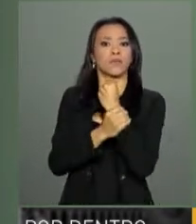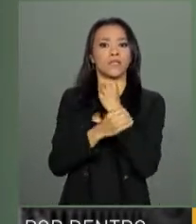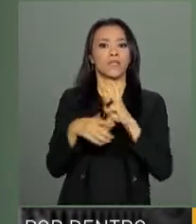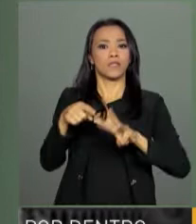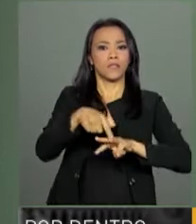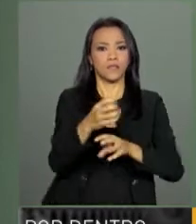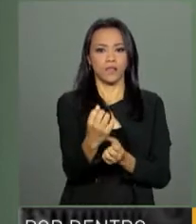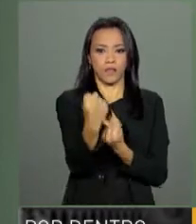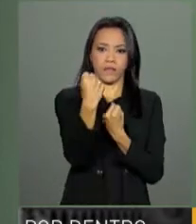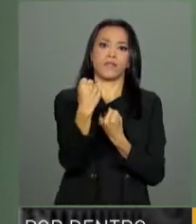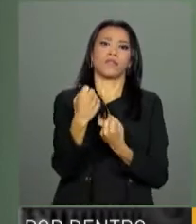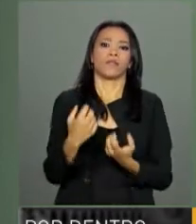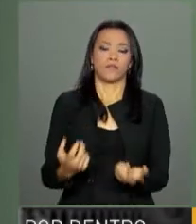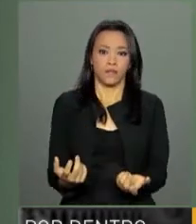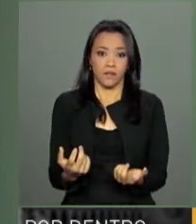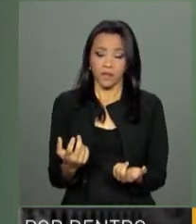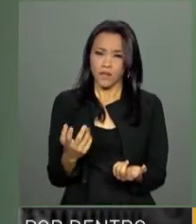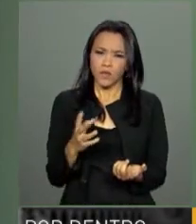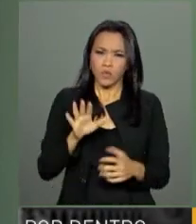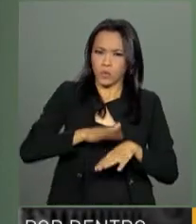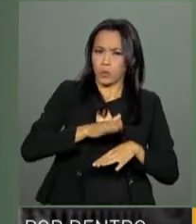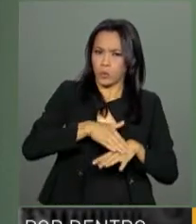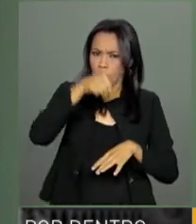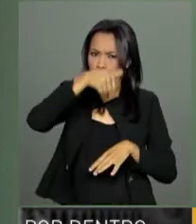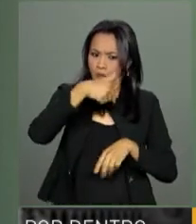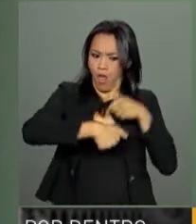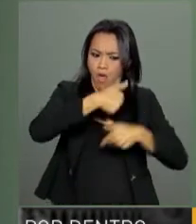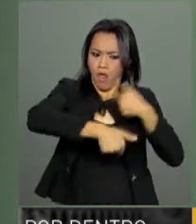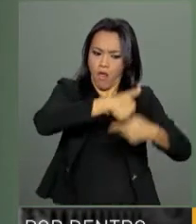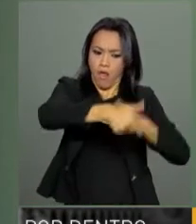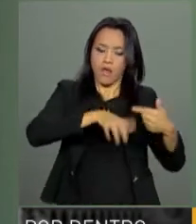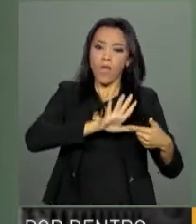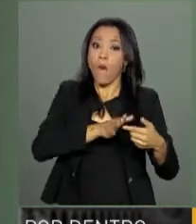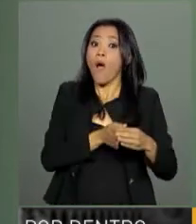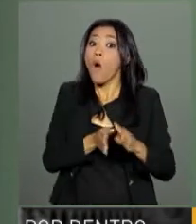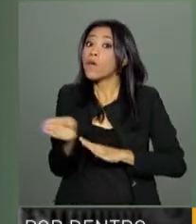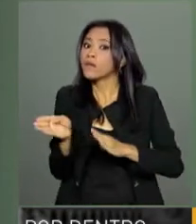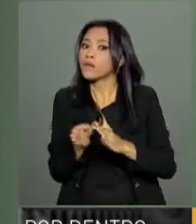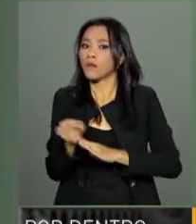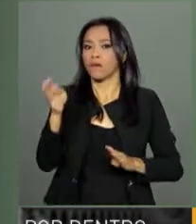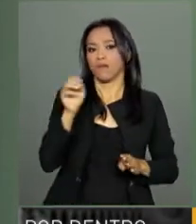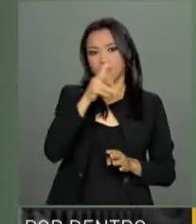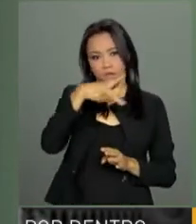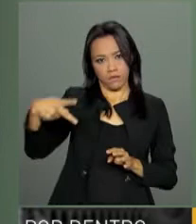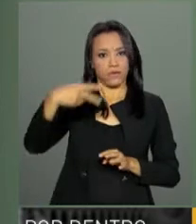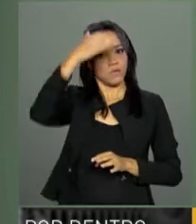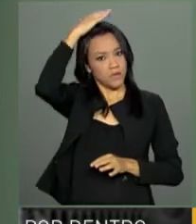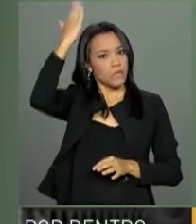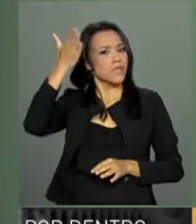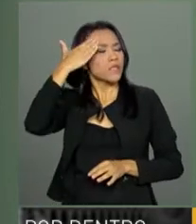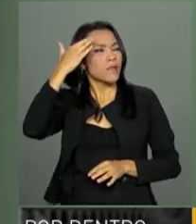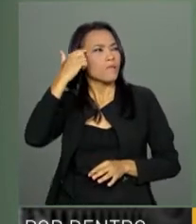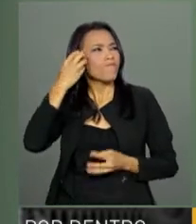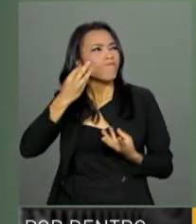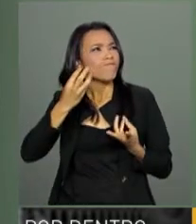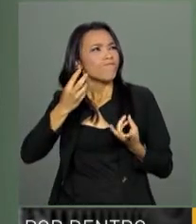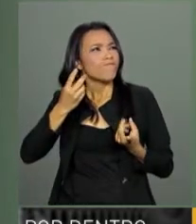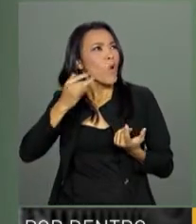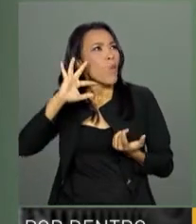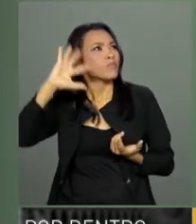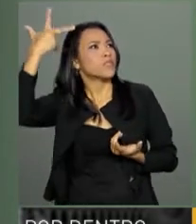defesa. não executa nem segurança nem defesa, mas assessora o presidente para que ele possa tomar decisões